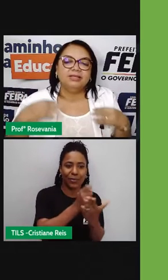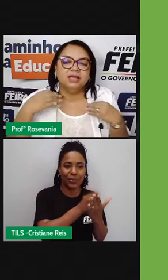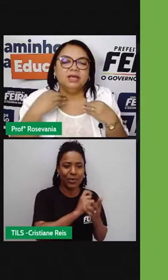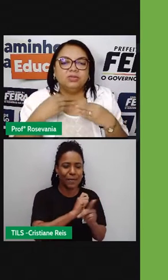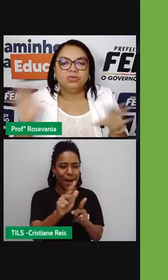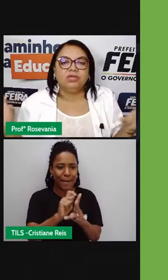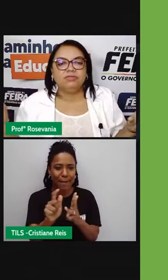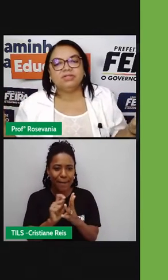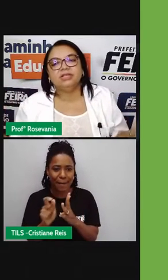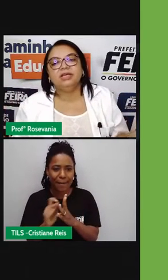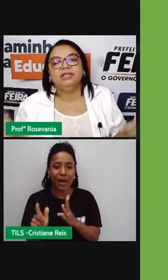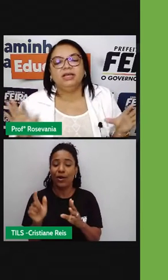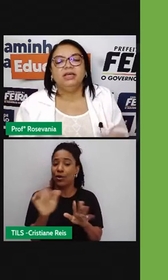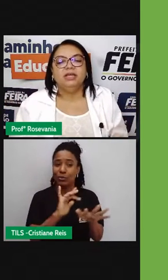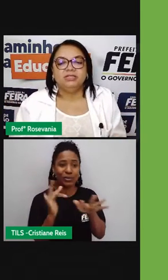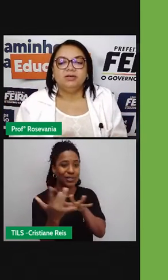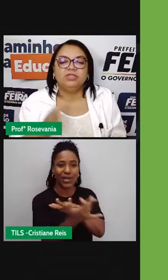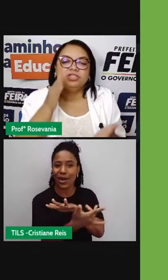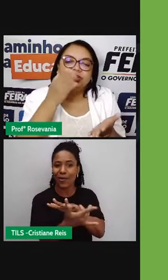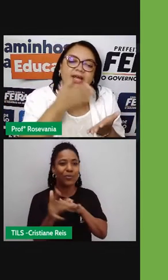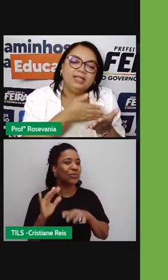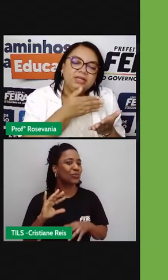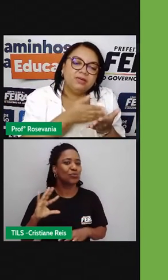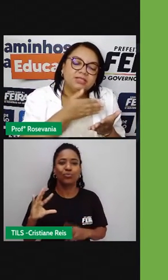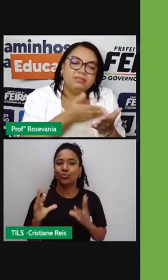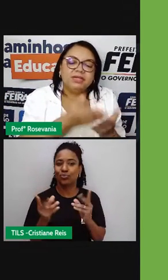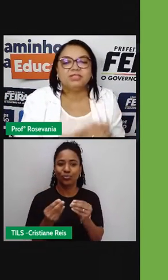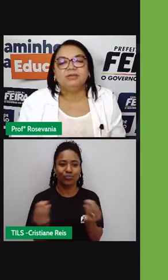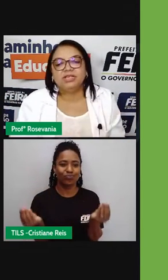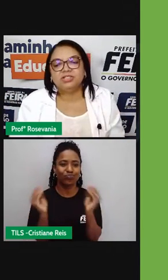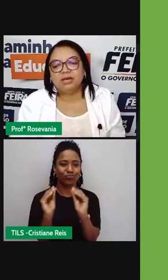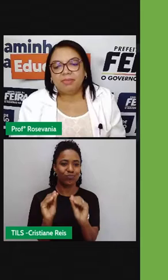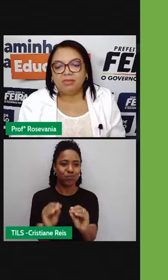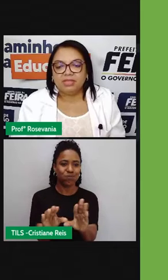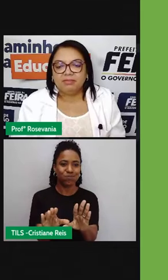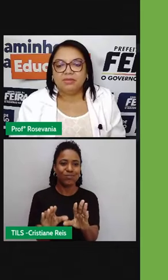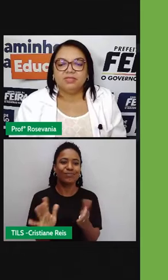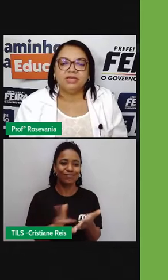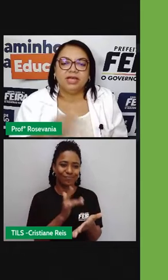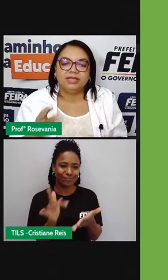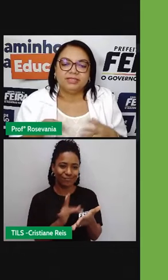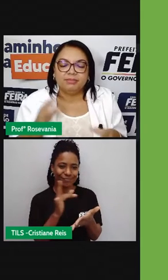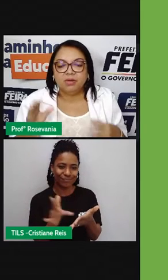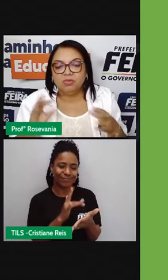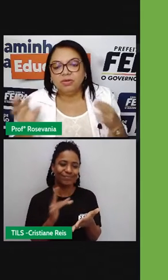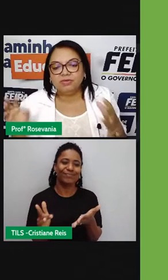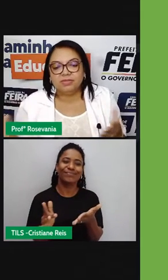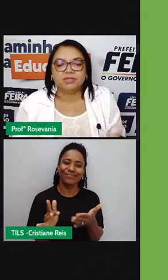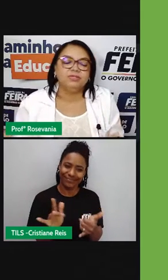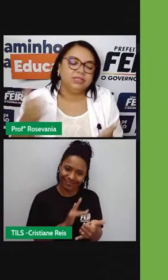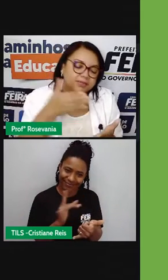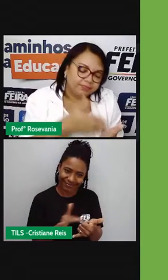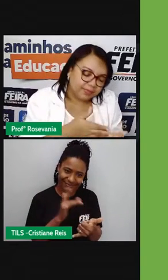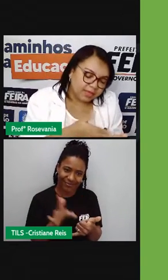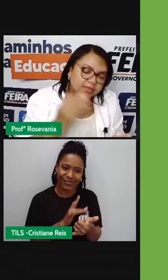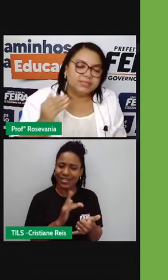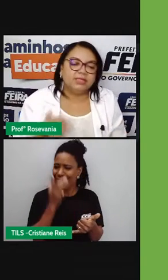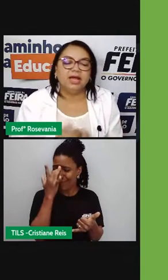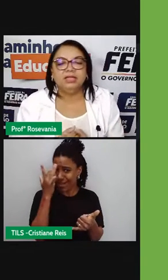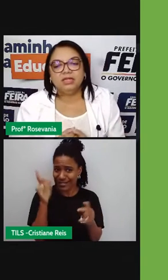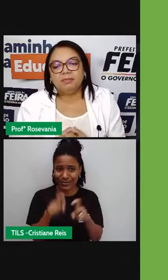sociais, tudo que você, né, Zé, hoje a gente tá ali quase que praticamente na palma da mão. Você quer saber alguma informaçãozinha?